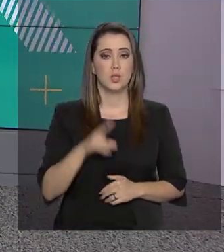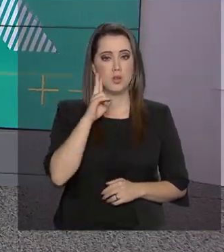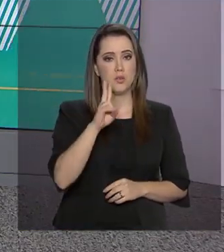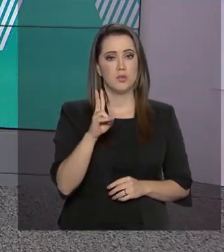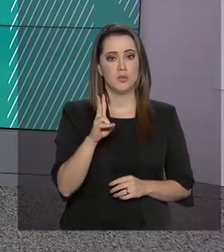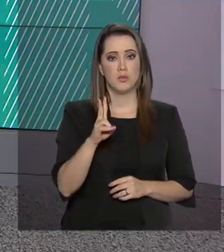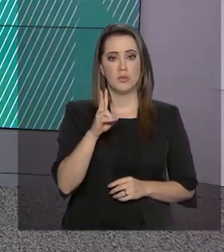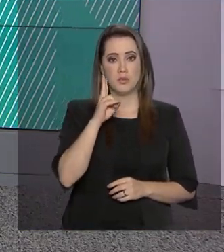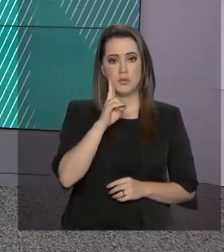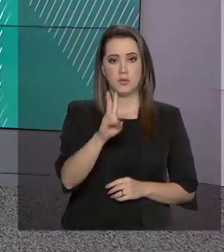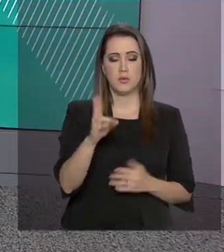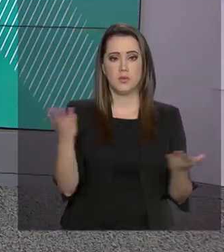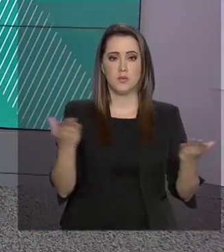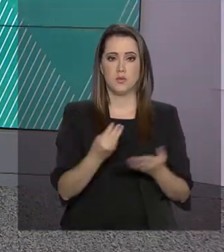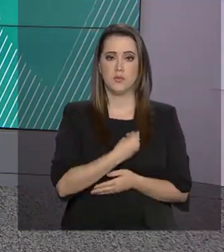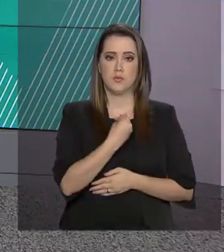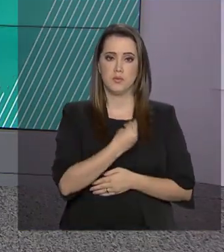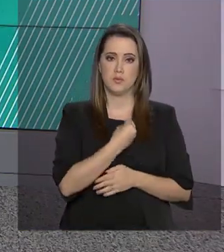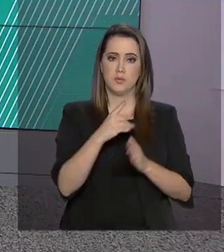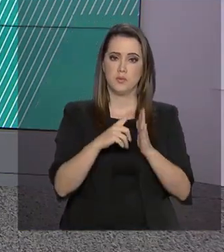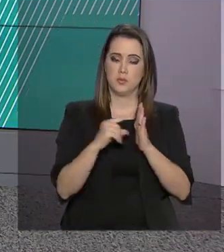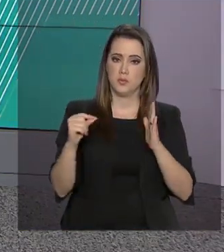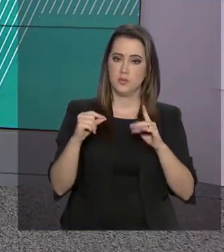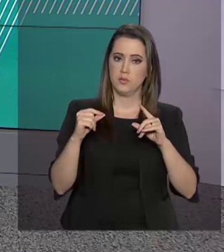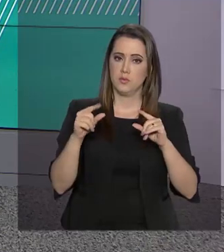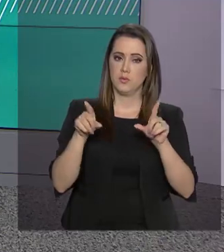Tudo bem, Cainé? Tudo bem.